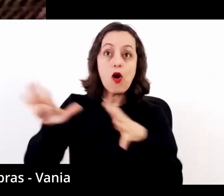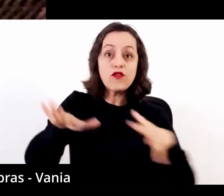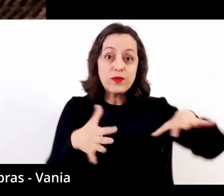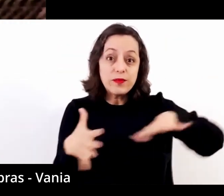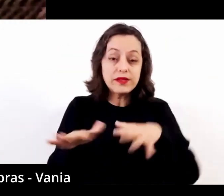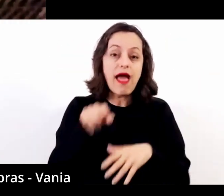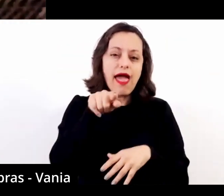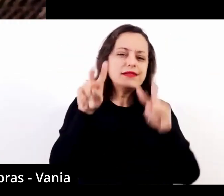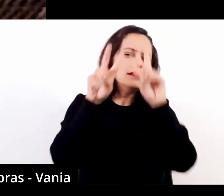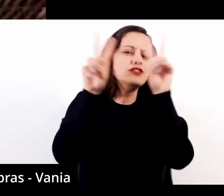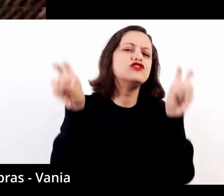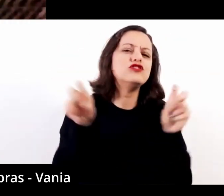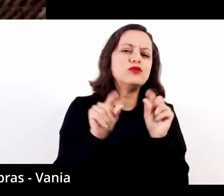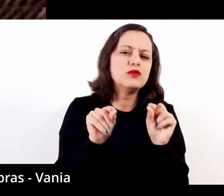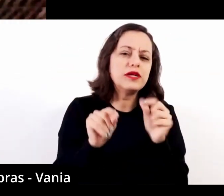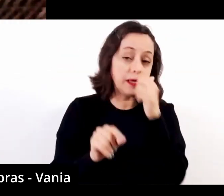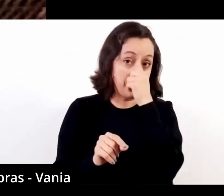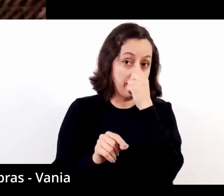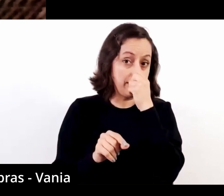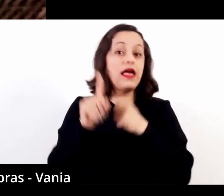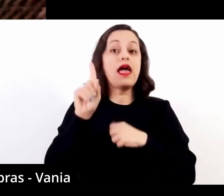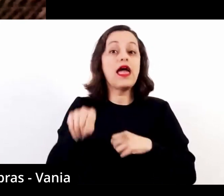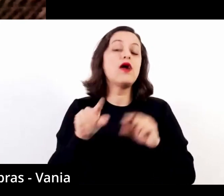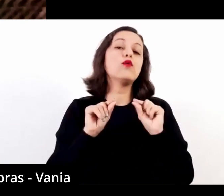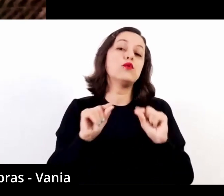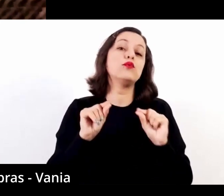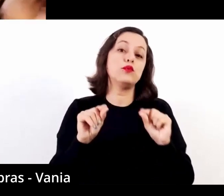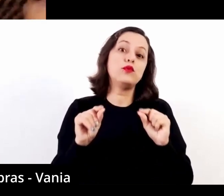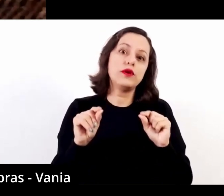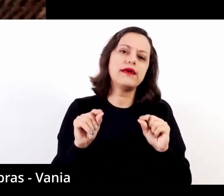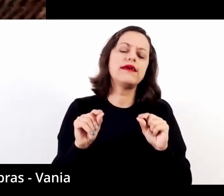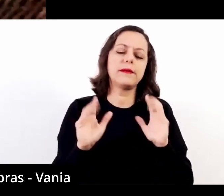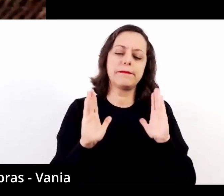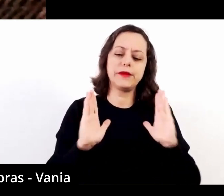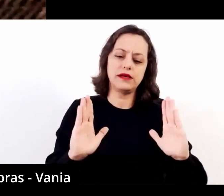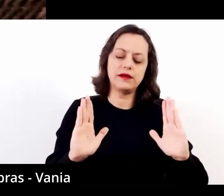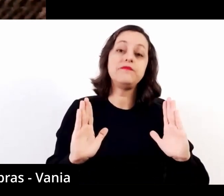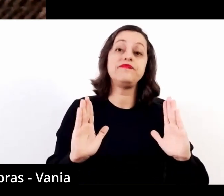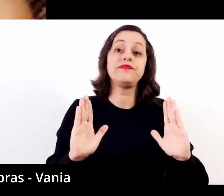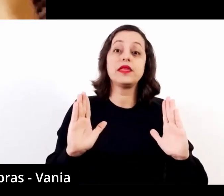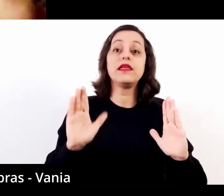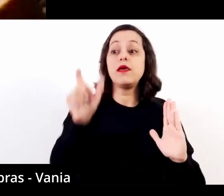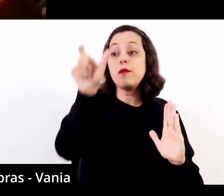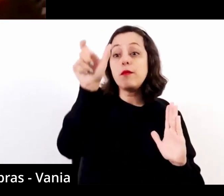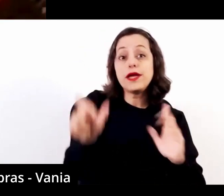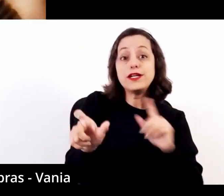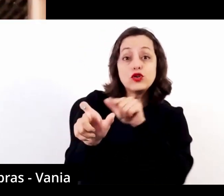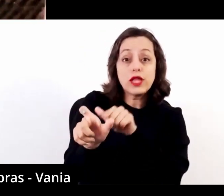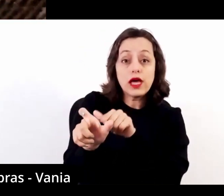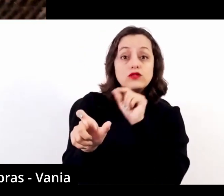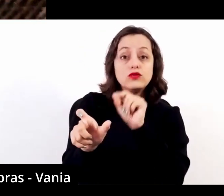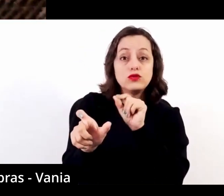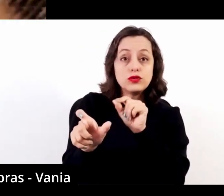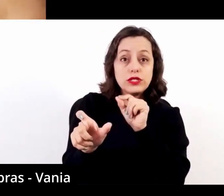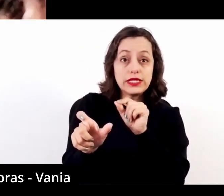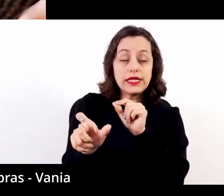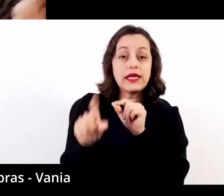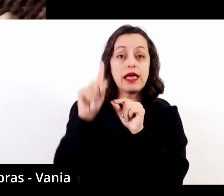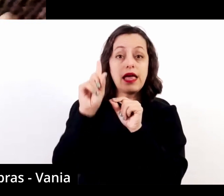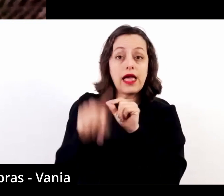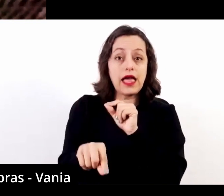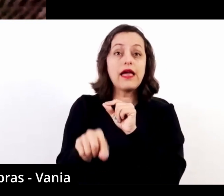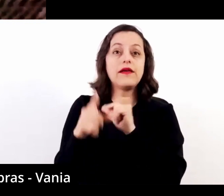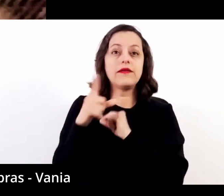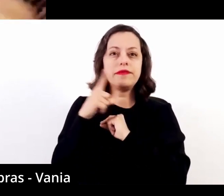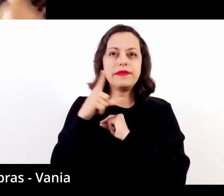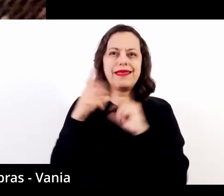E esse título remete justamente a esse quadro no qual um personagem reposta uma cabeça que está rendida